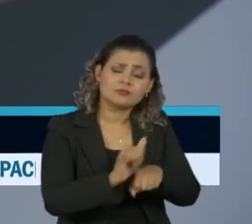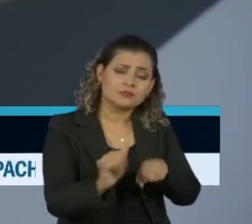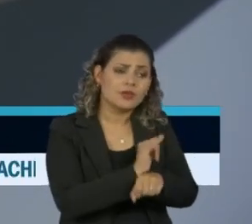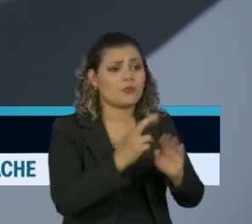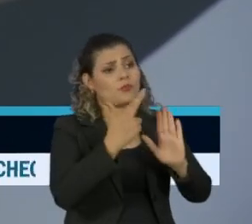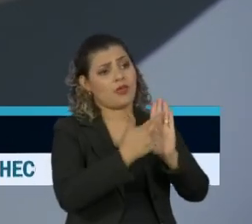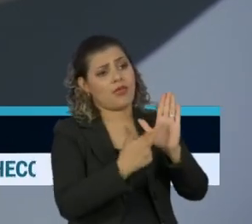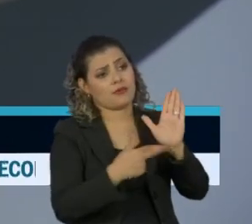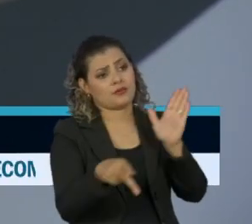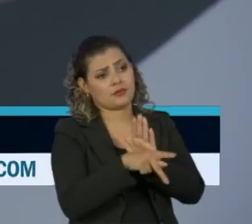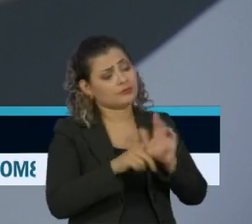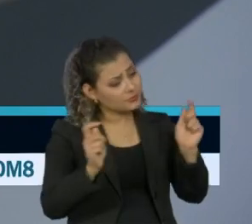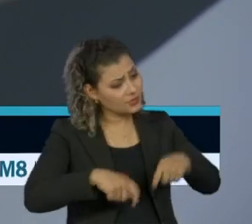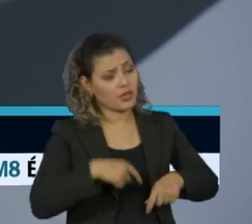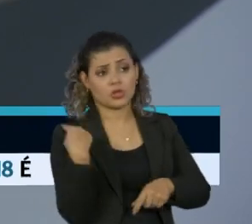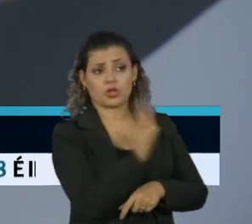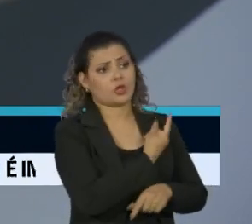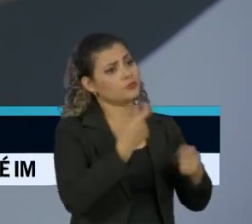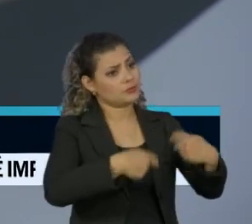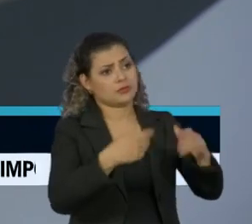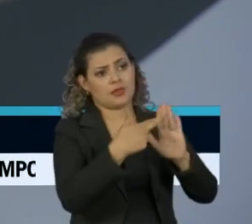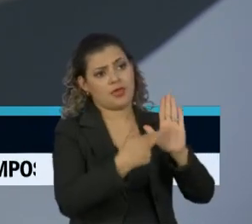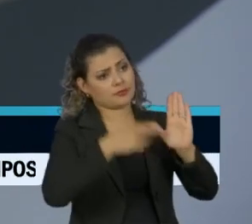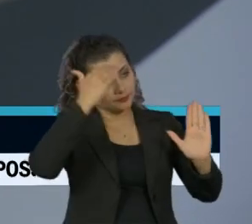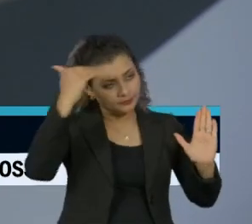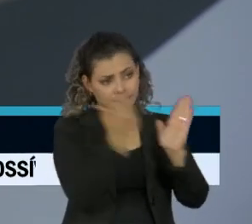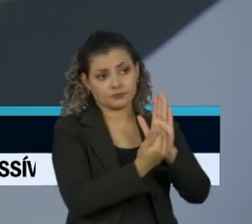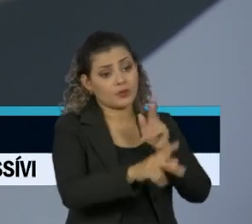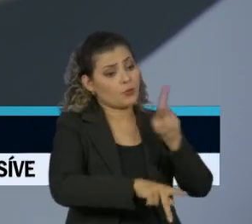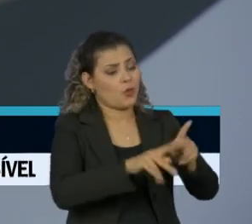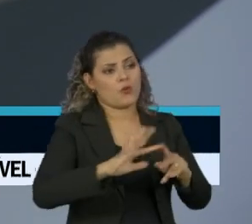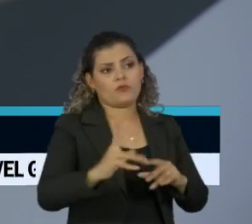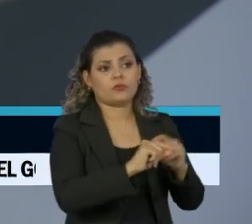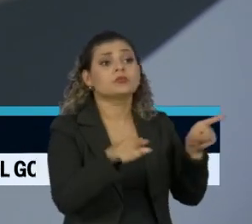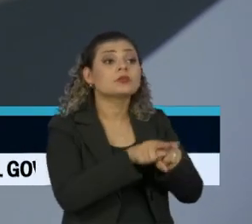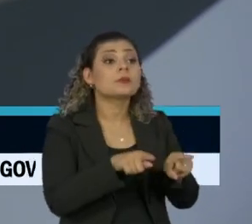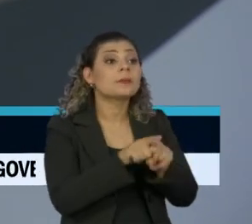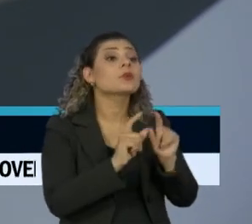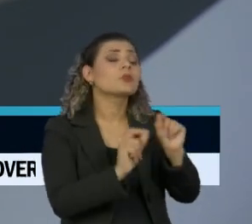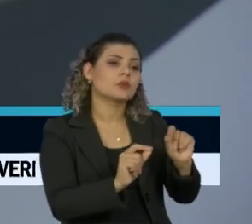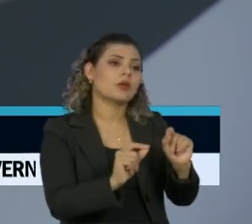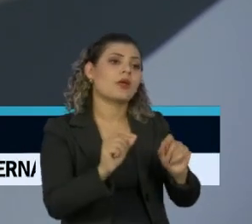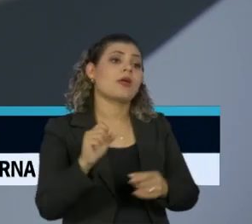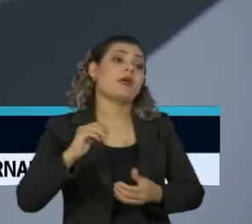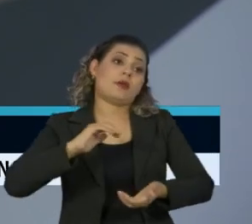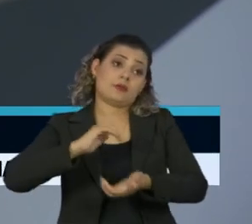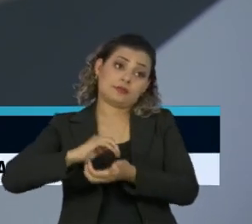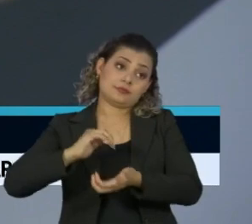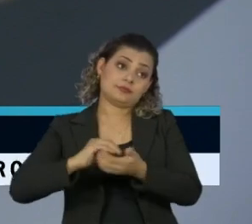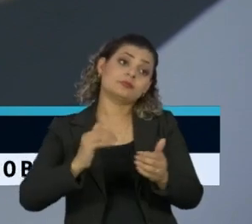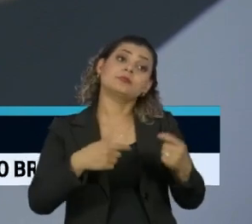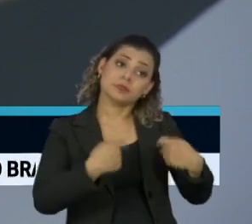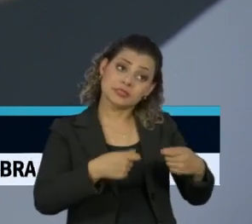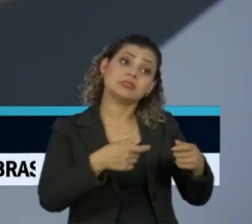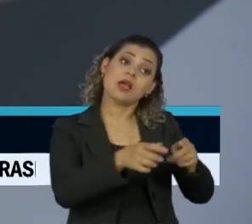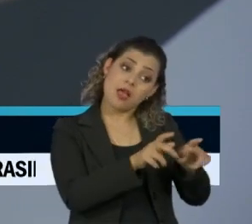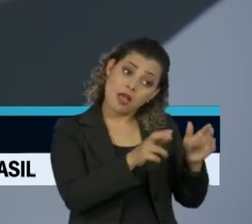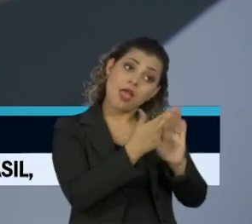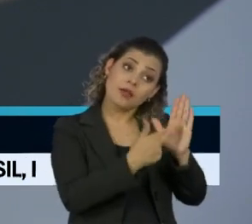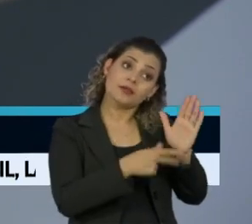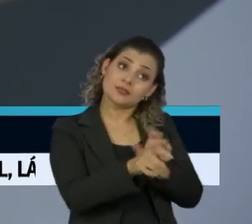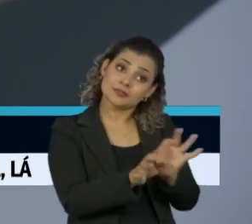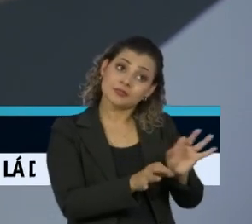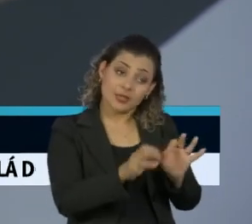que a população toda deve fazer. A população toda, inclusive o Supremo. Pelo jeito, não